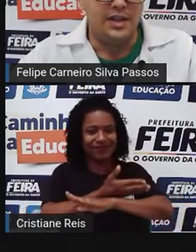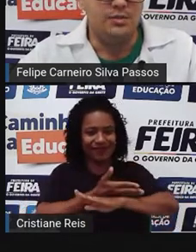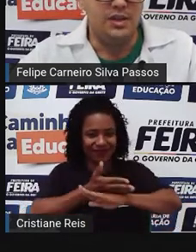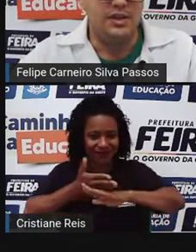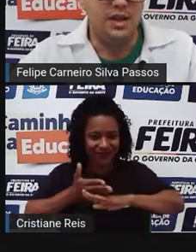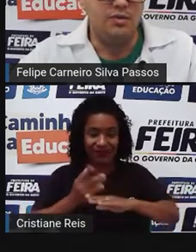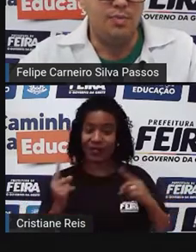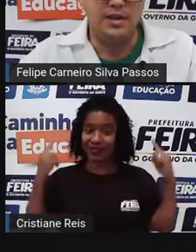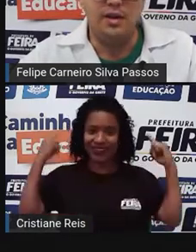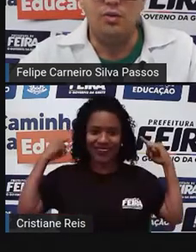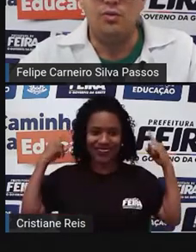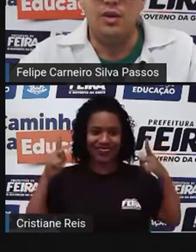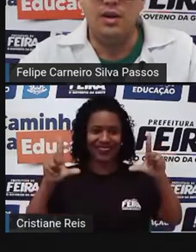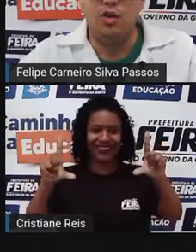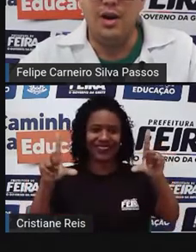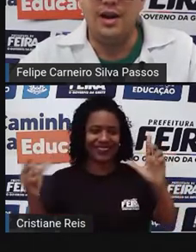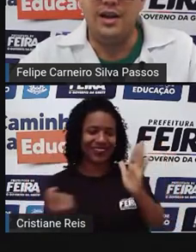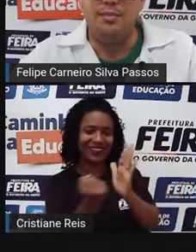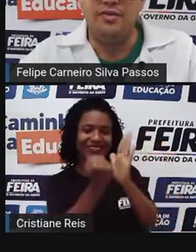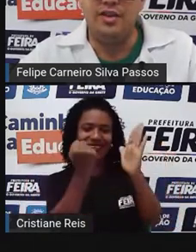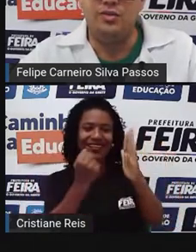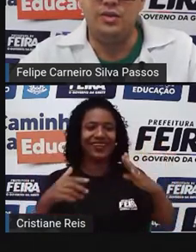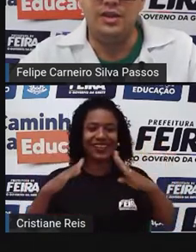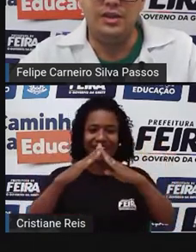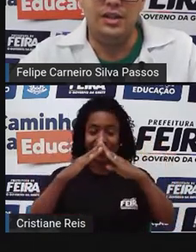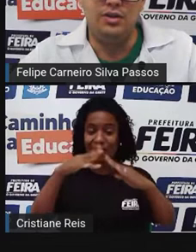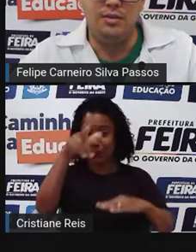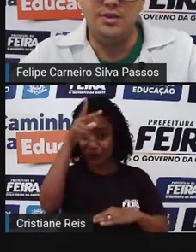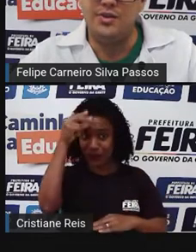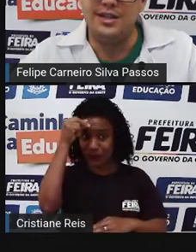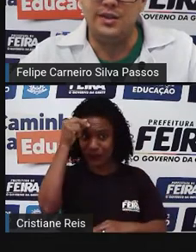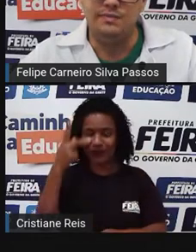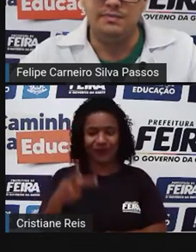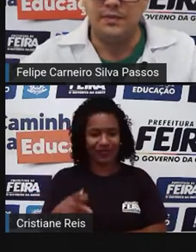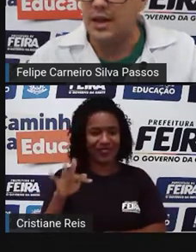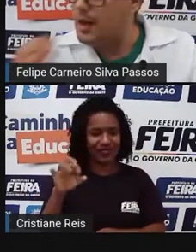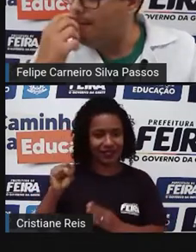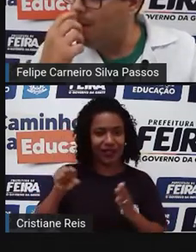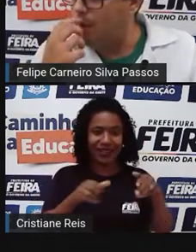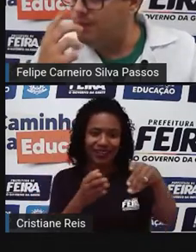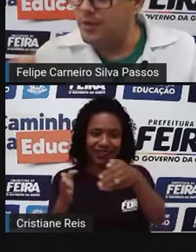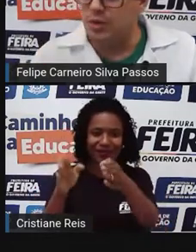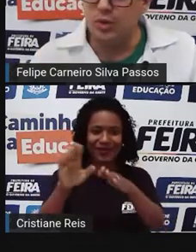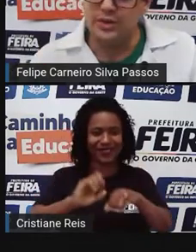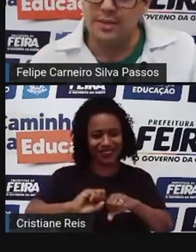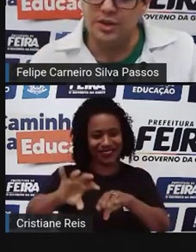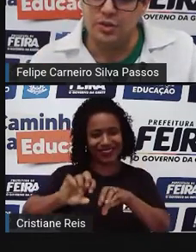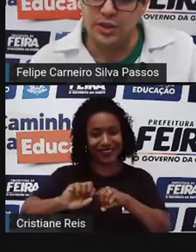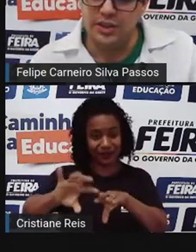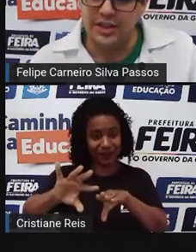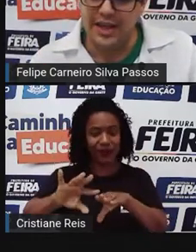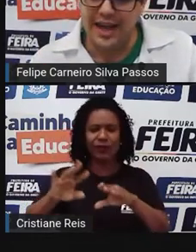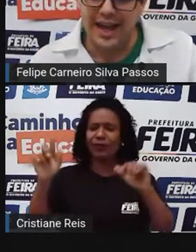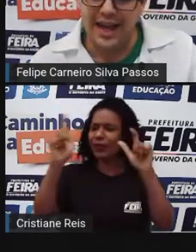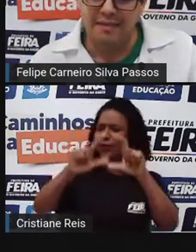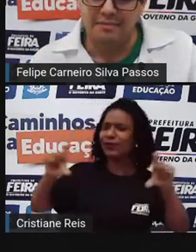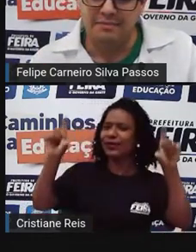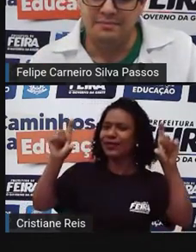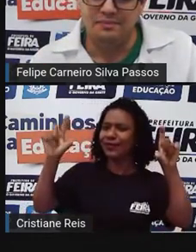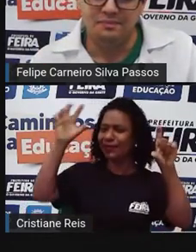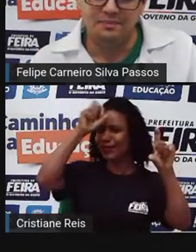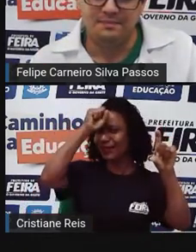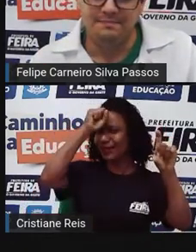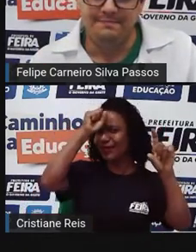Atrás de mim tem um painel com a logomarca da prefeitura e do camisa educação. Bom, o tema de hoje é